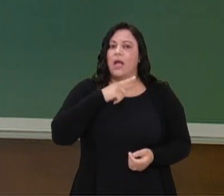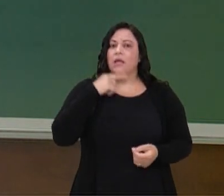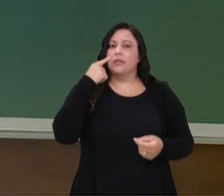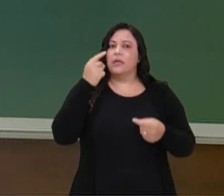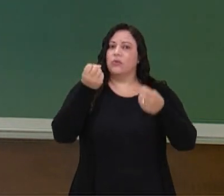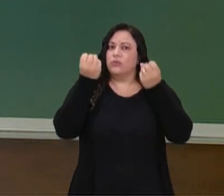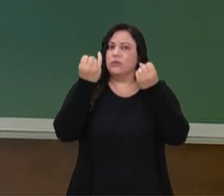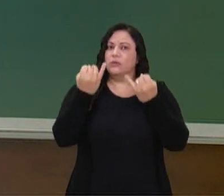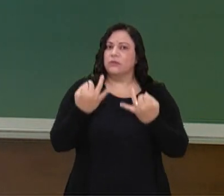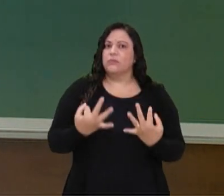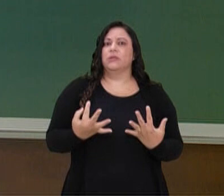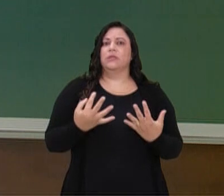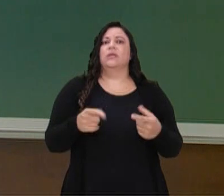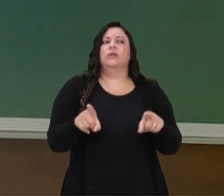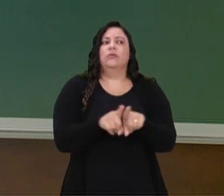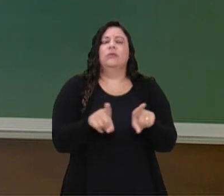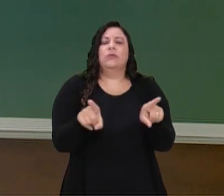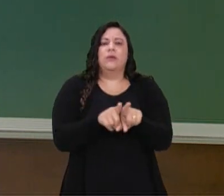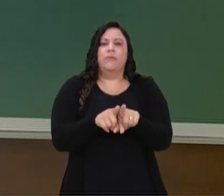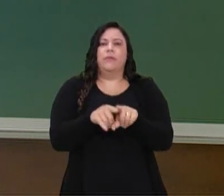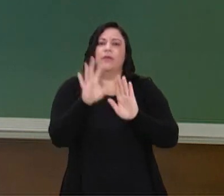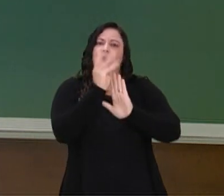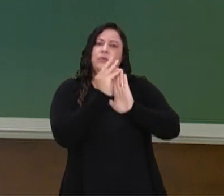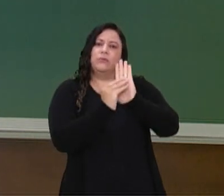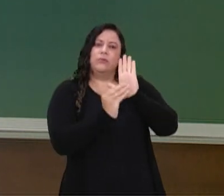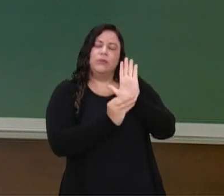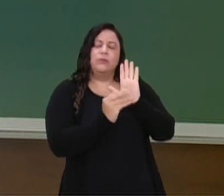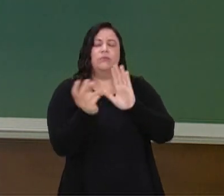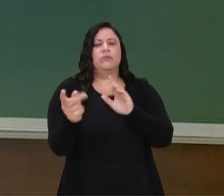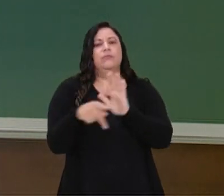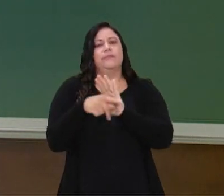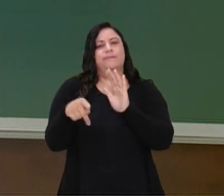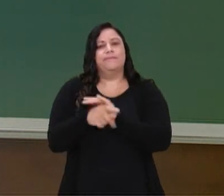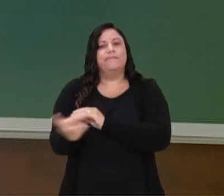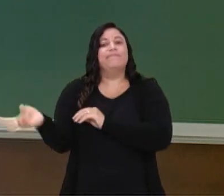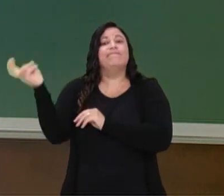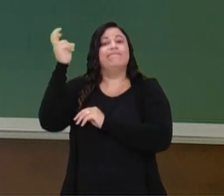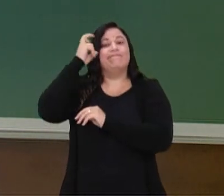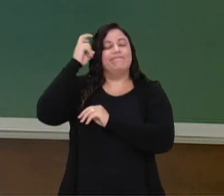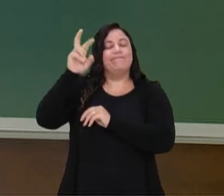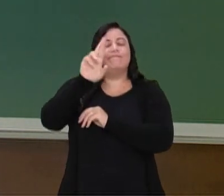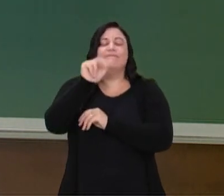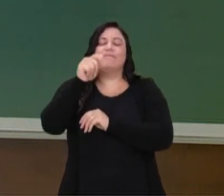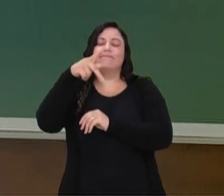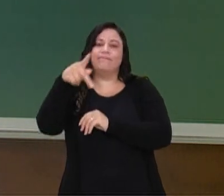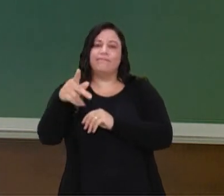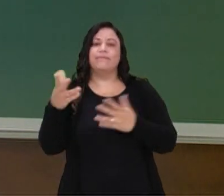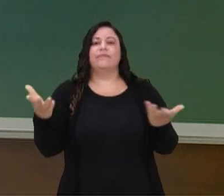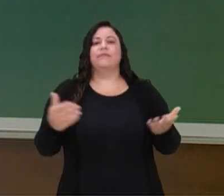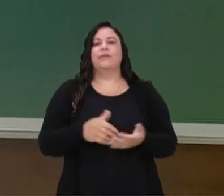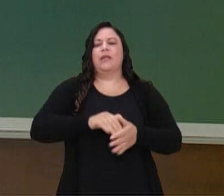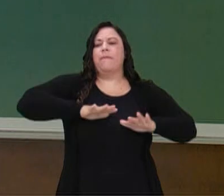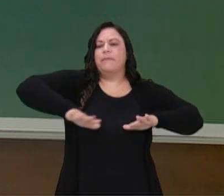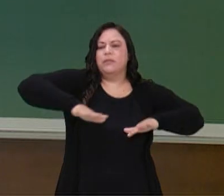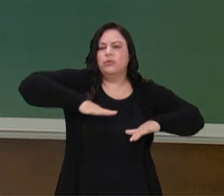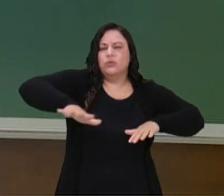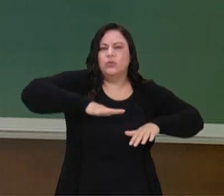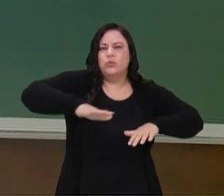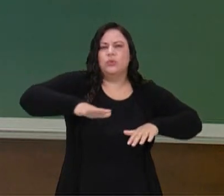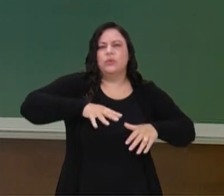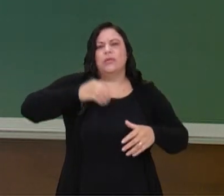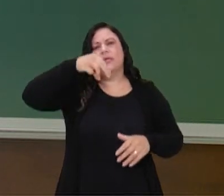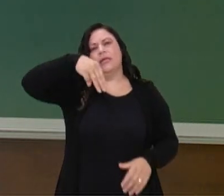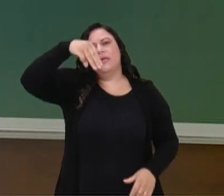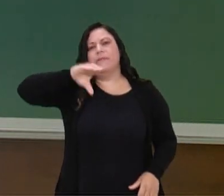dos elementos que compõem a cultura hip hop, que é o rap, os DJs, os MCs,